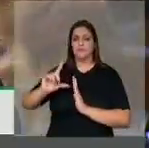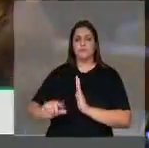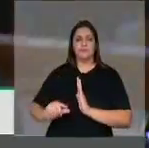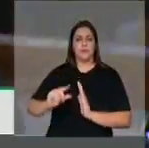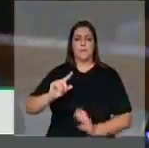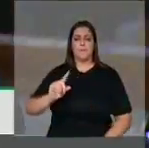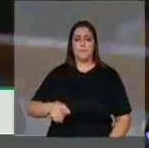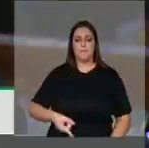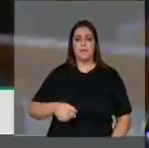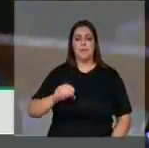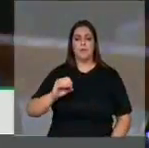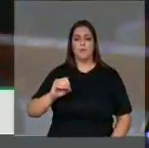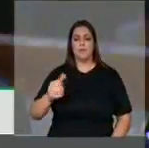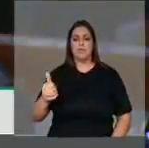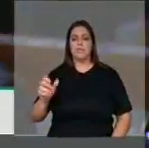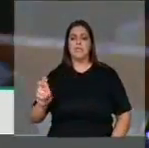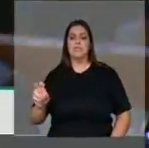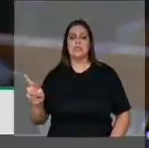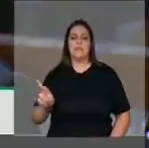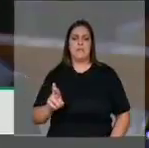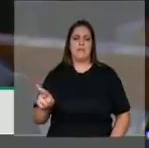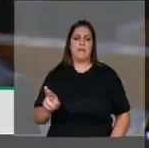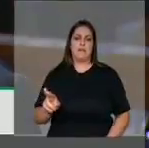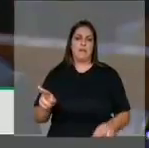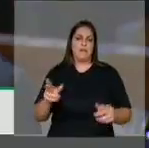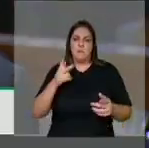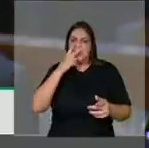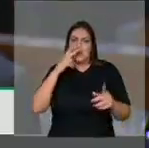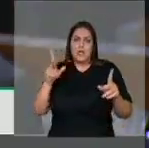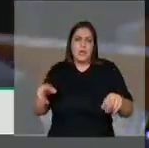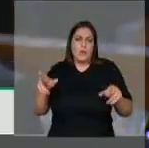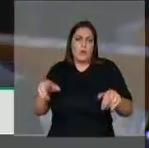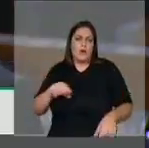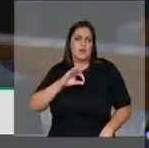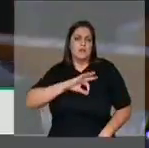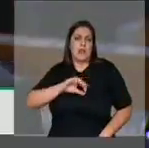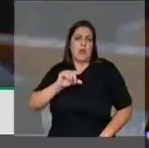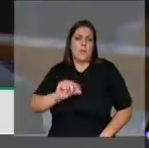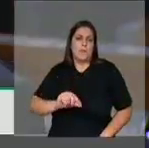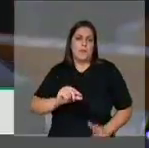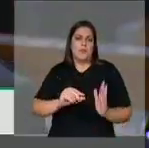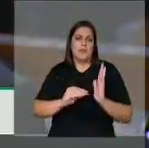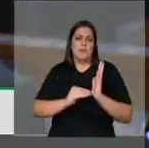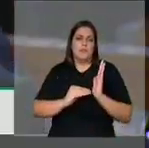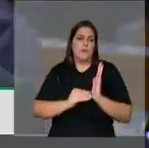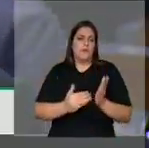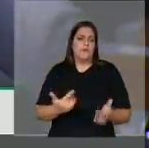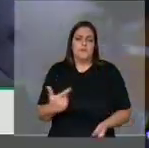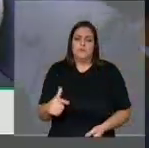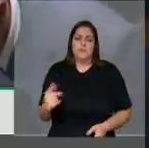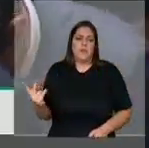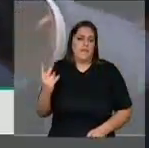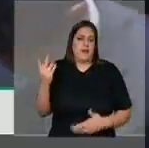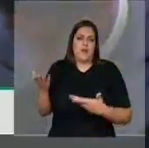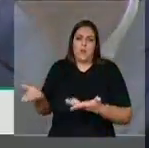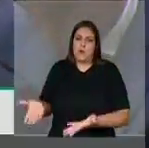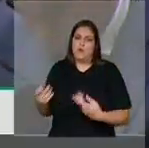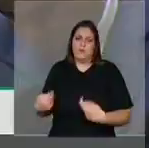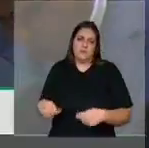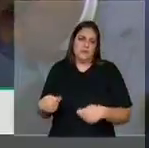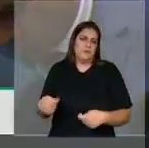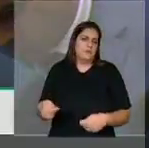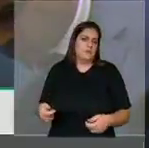de R$.015, praticamente o valor do salário mínimo, não valorizando a categoria como deveria. Então, logo que deixar de haver